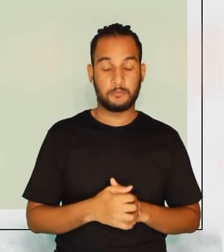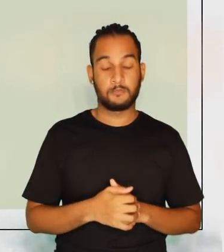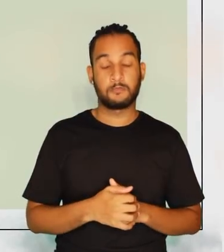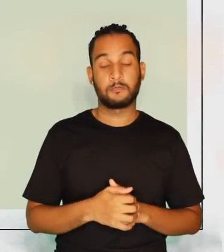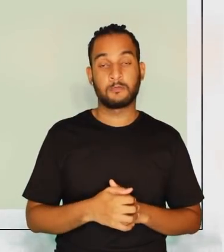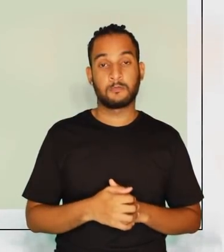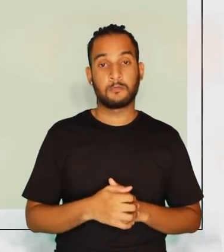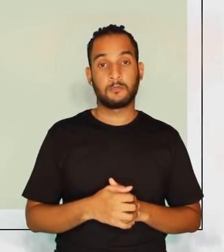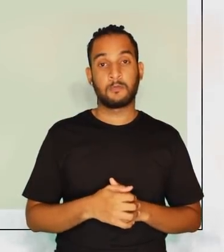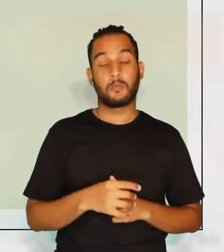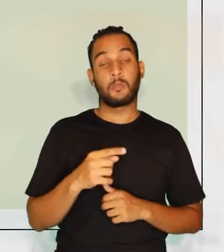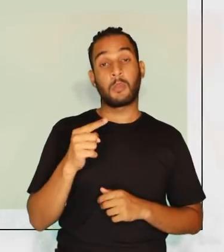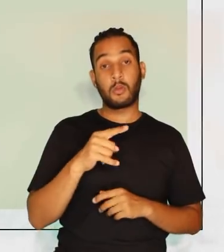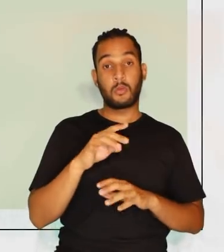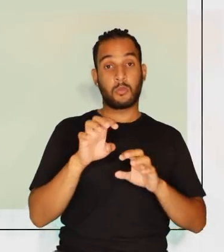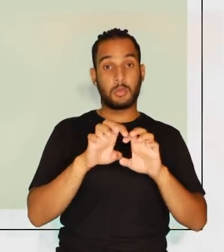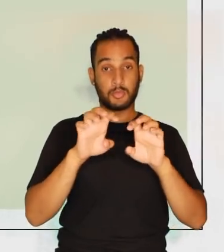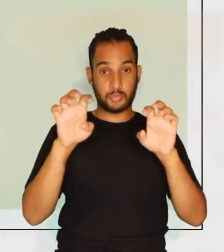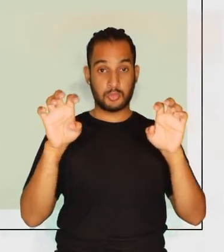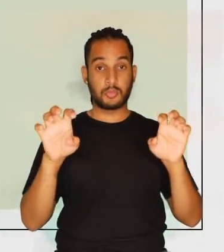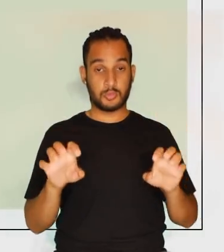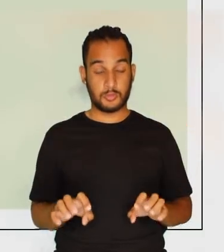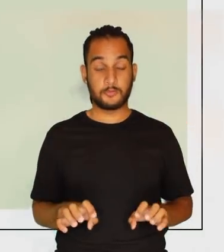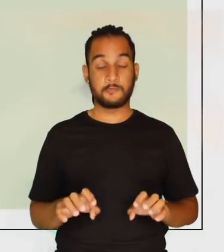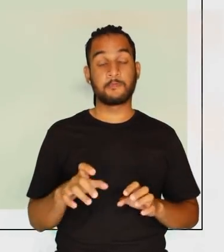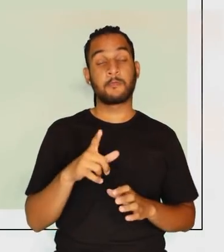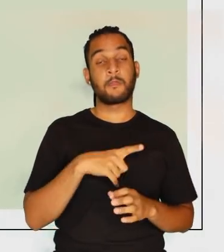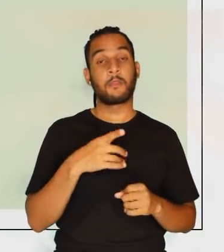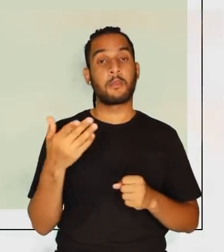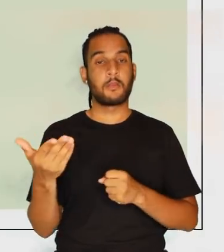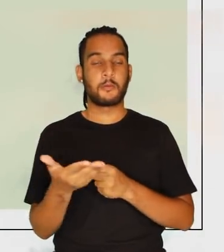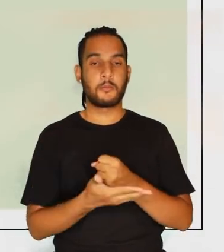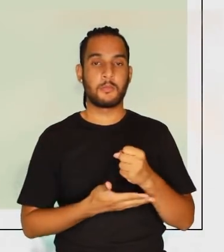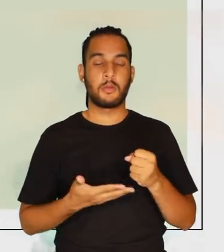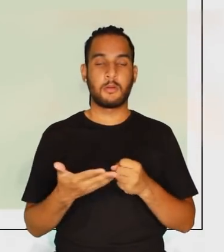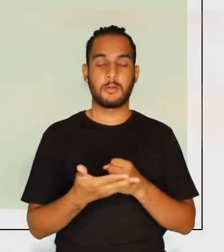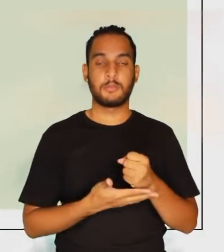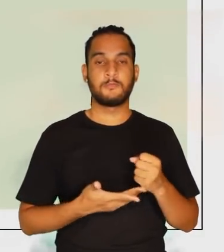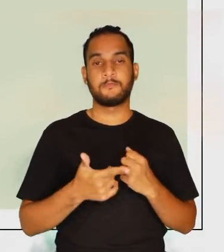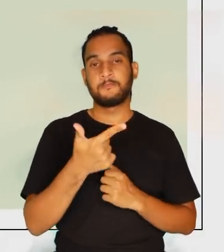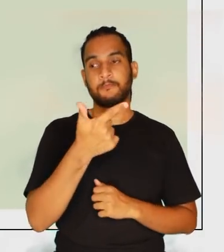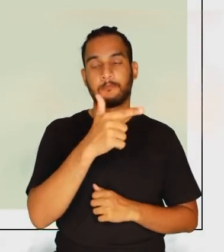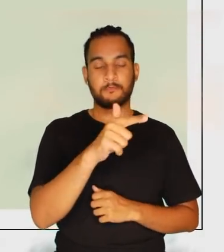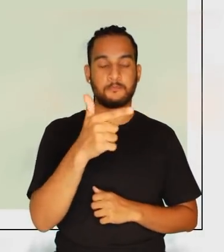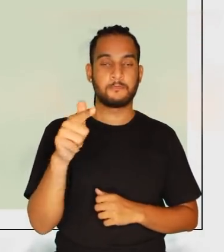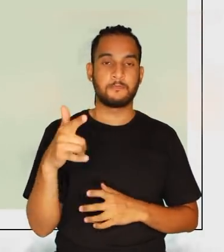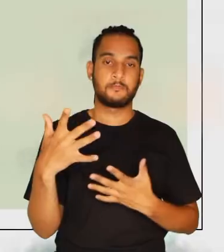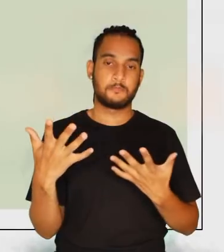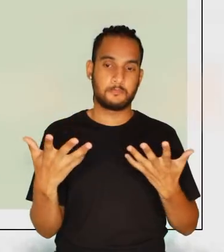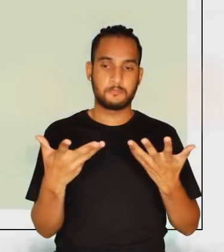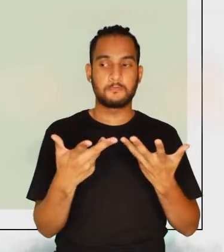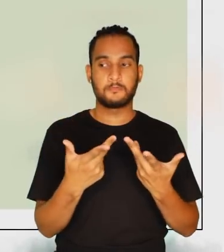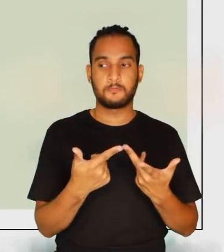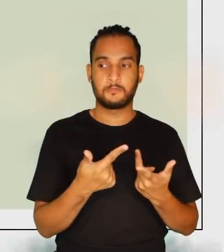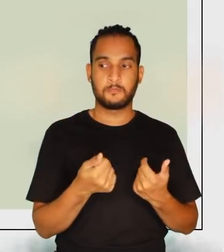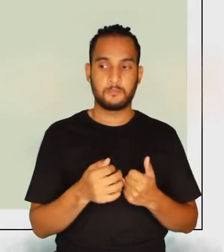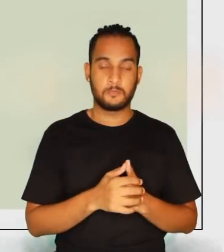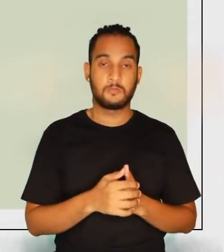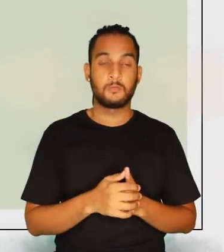necessidades. Ela, ela, ela é uma estruturante que vai dar base para todas essas outras